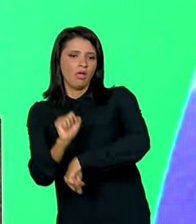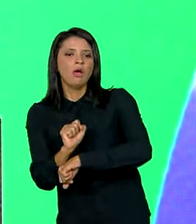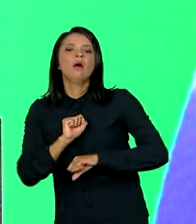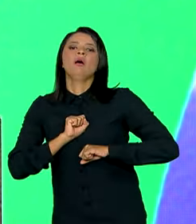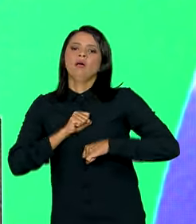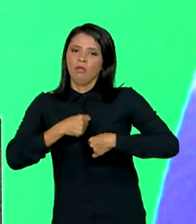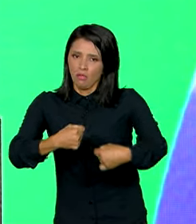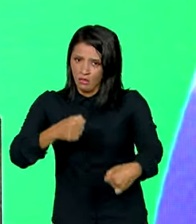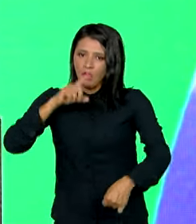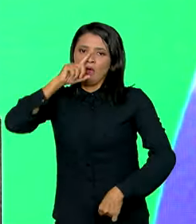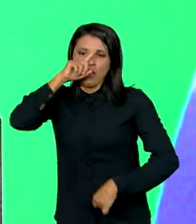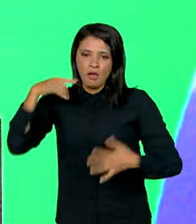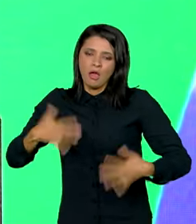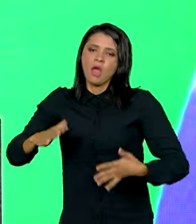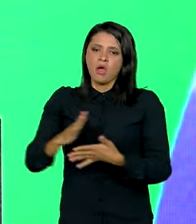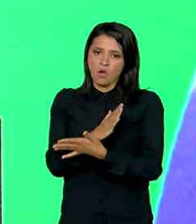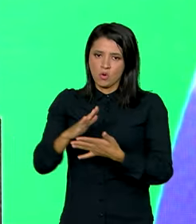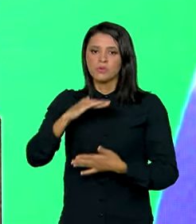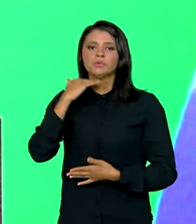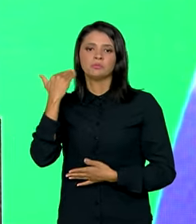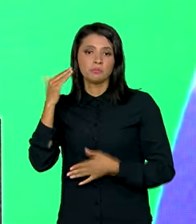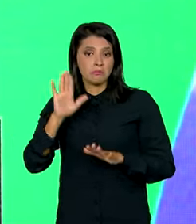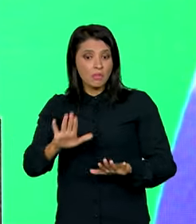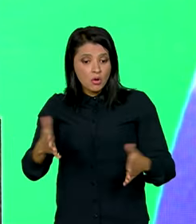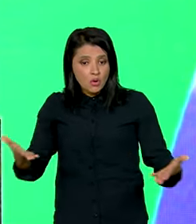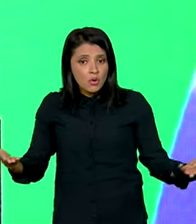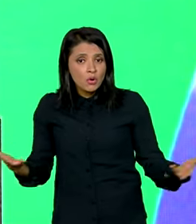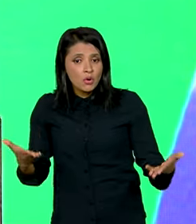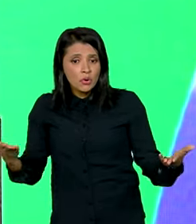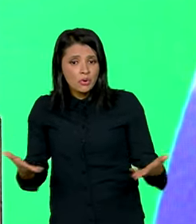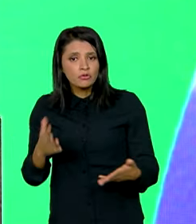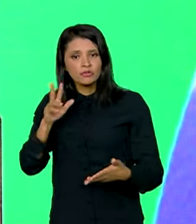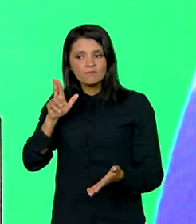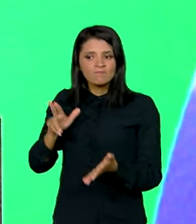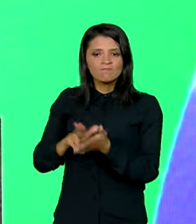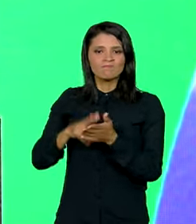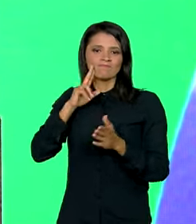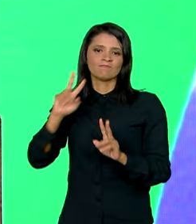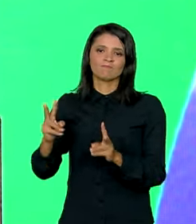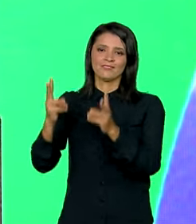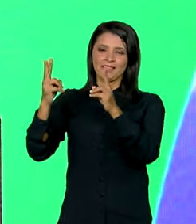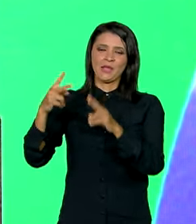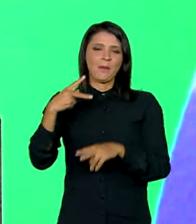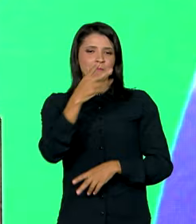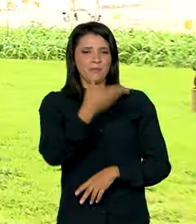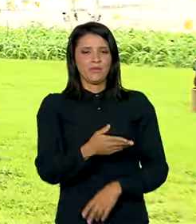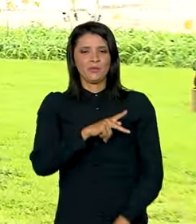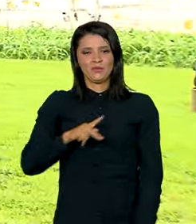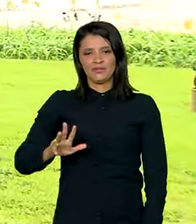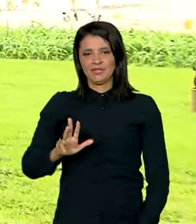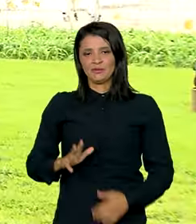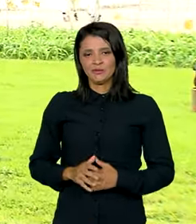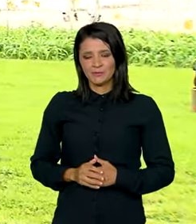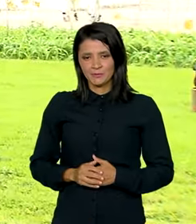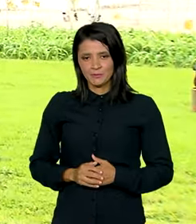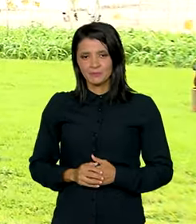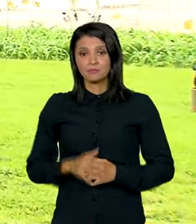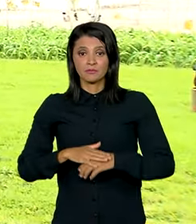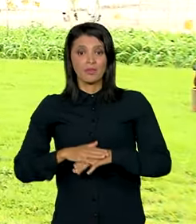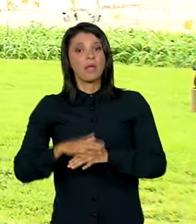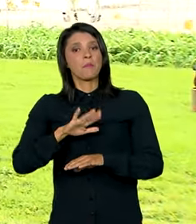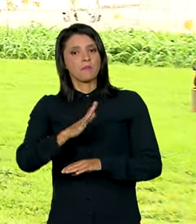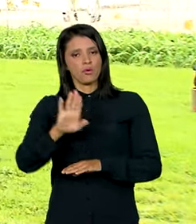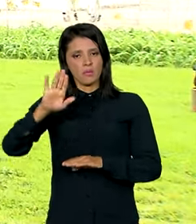arriscou. Alguns perderam a vida, mas hoje está sendo reconhecido pelo nosso presidente Lula. Promessa de campanha do